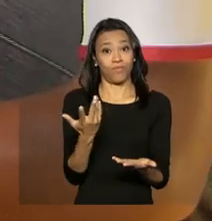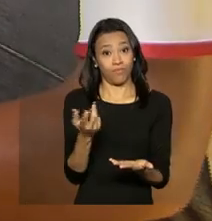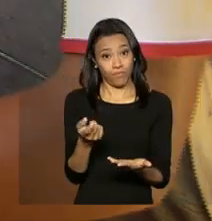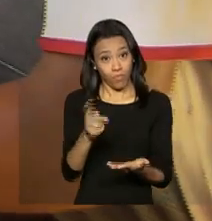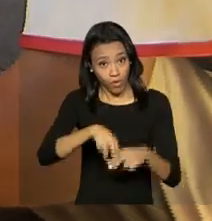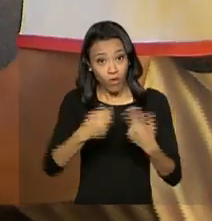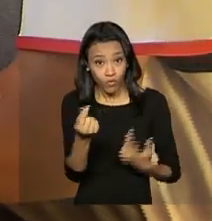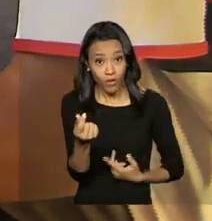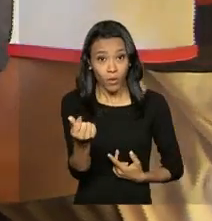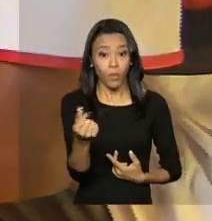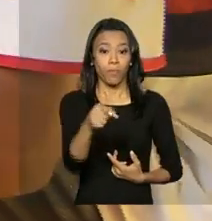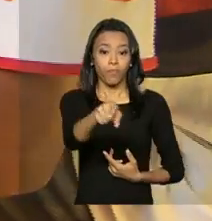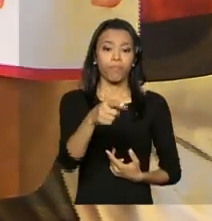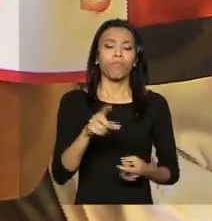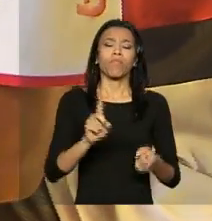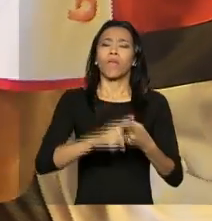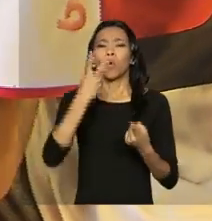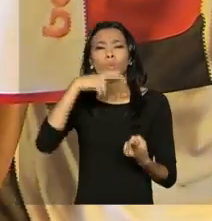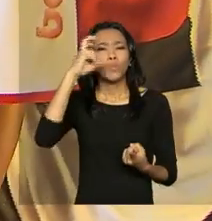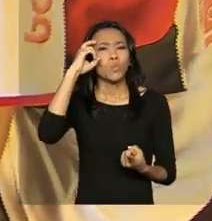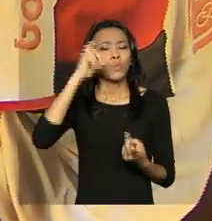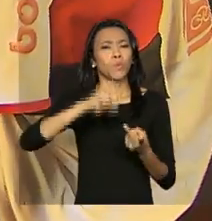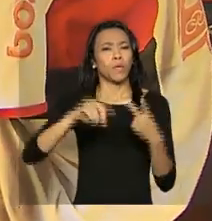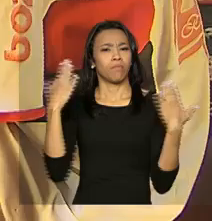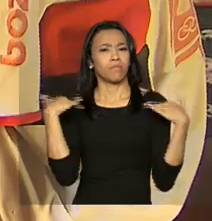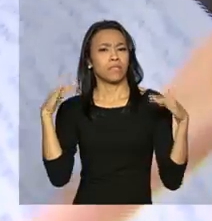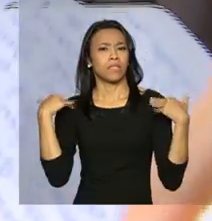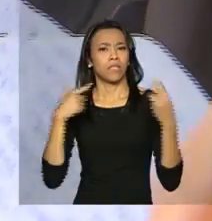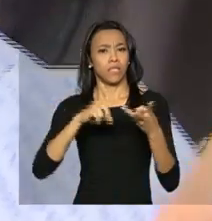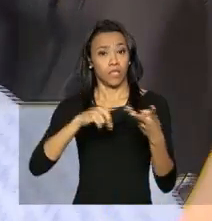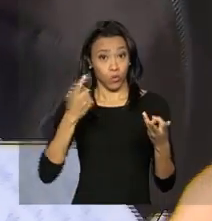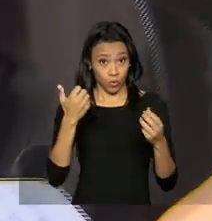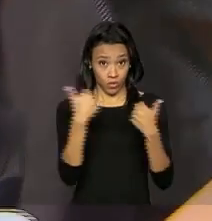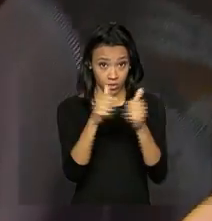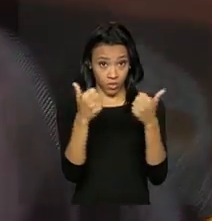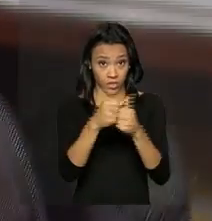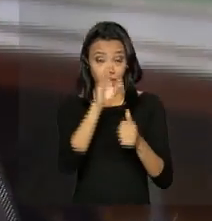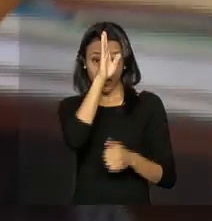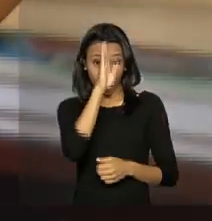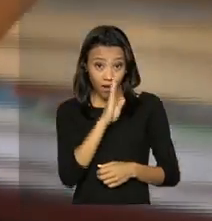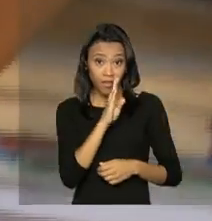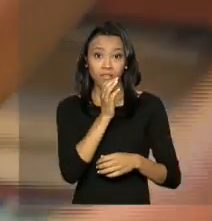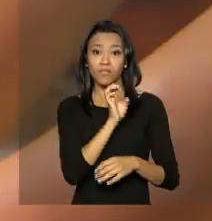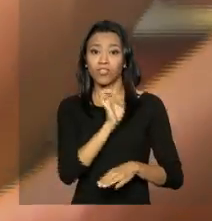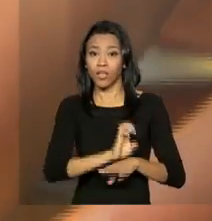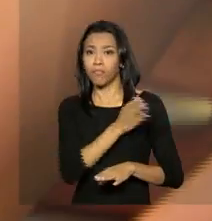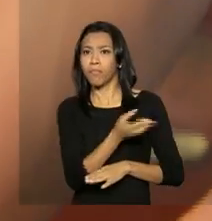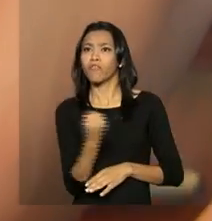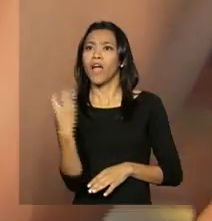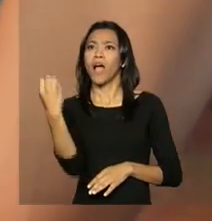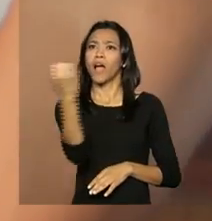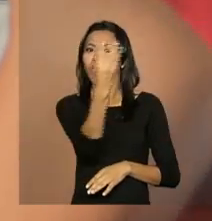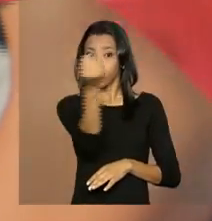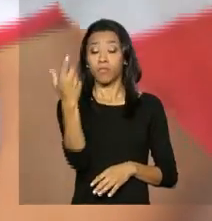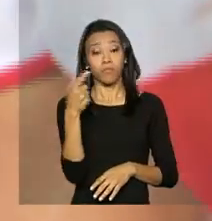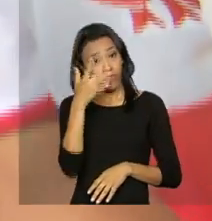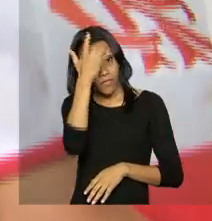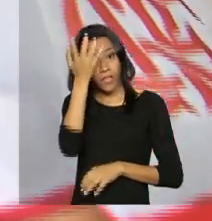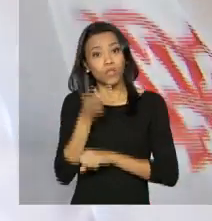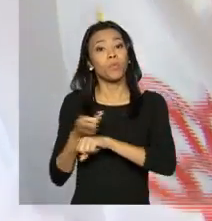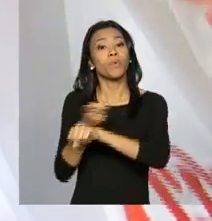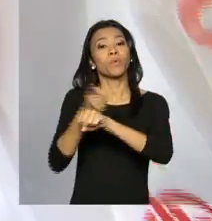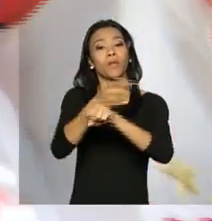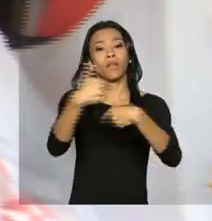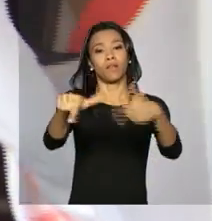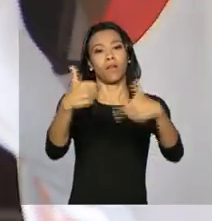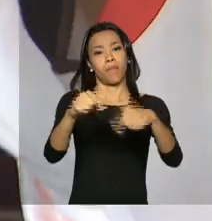Além do entretenimento, cultura e lazer, o transporte gratuito e interestadual pode facilitar a procura por trabalho, já